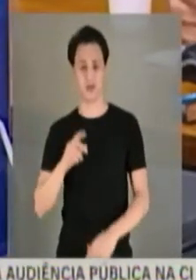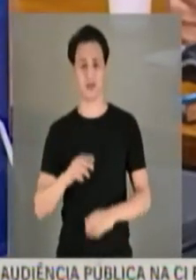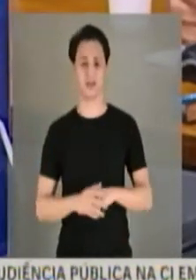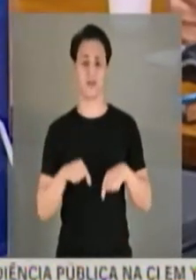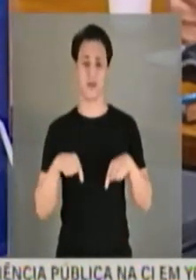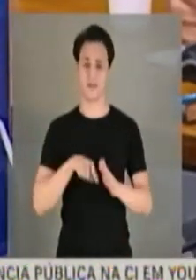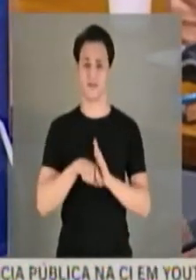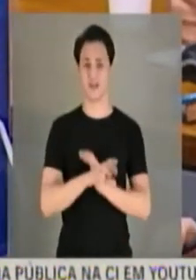comissão. Obrigada, senhor presidente. Muito obrigada.